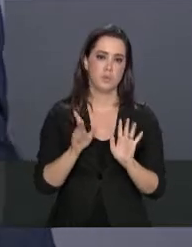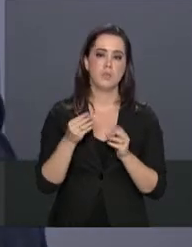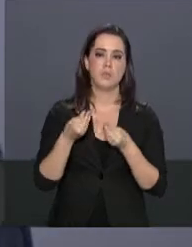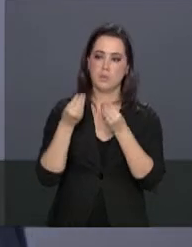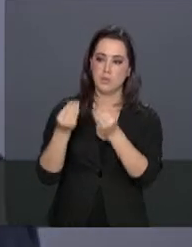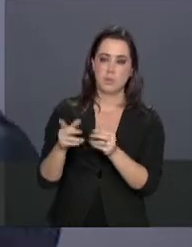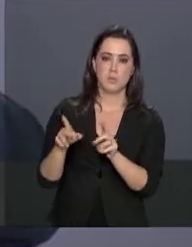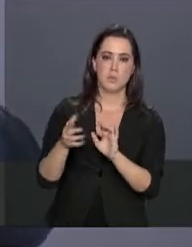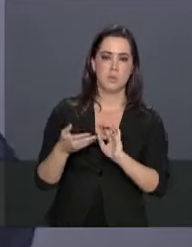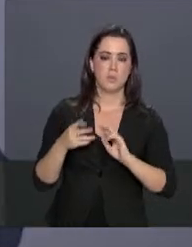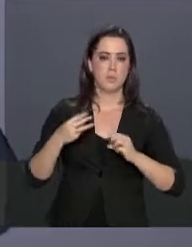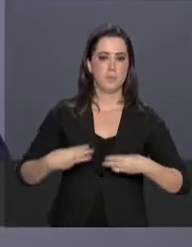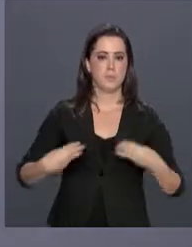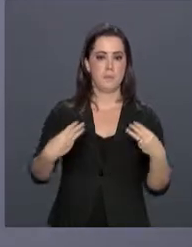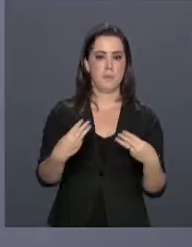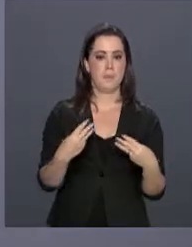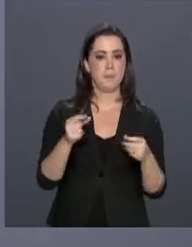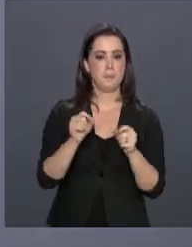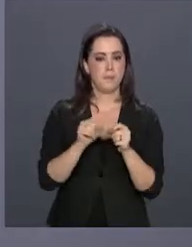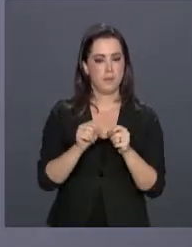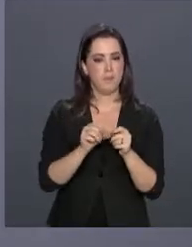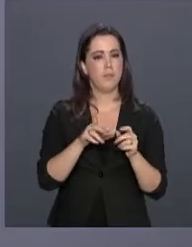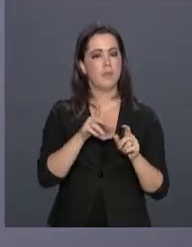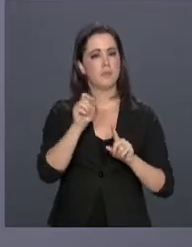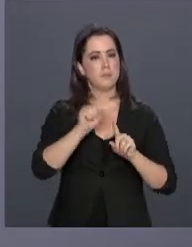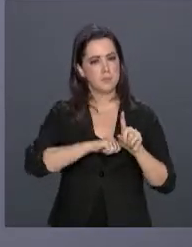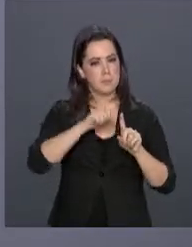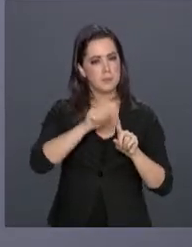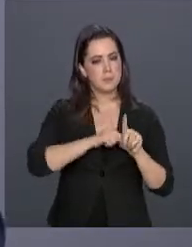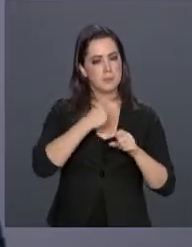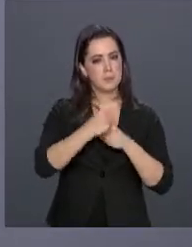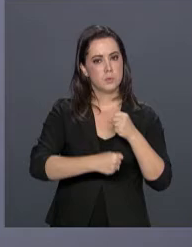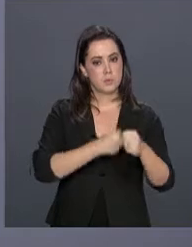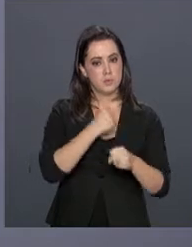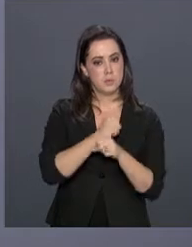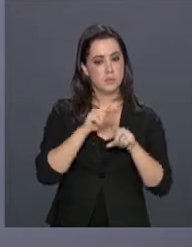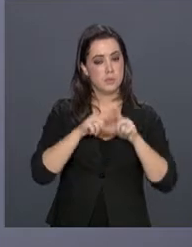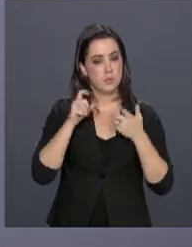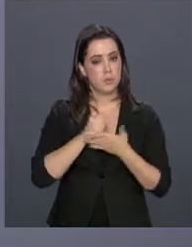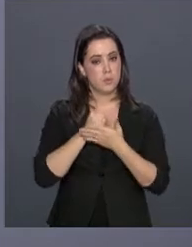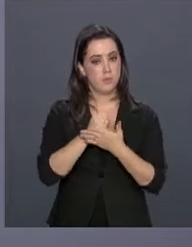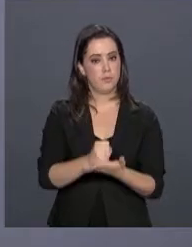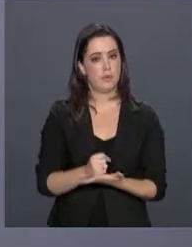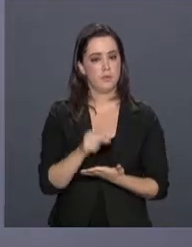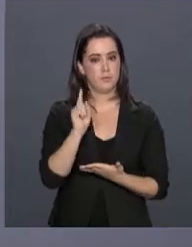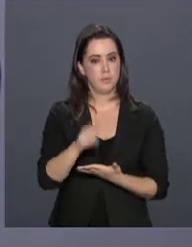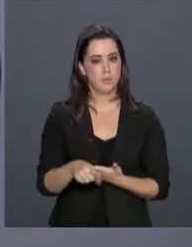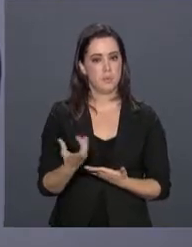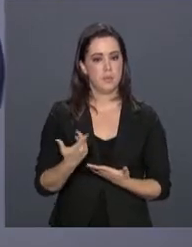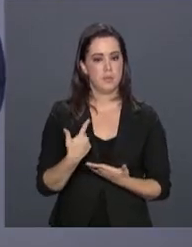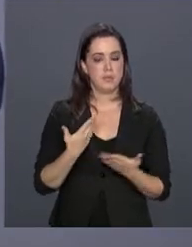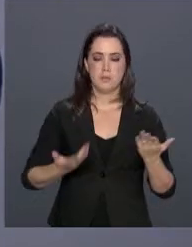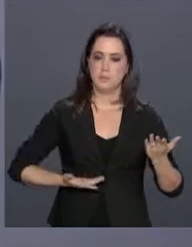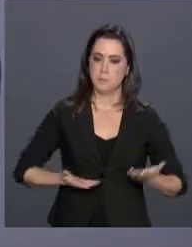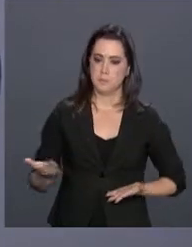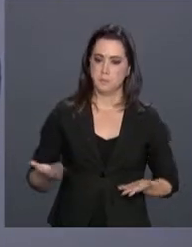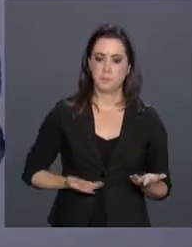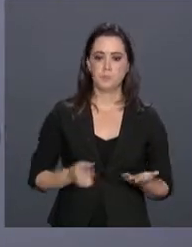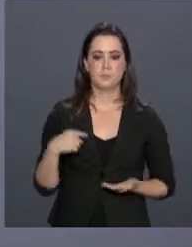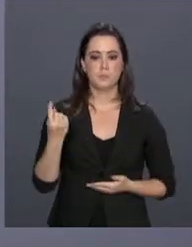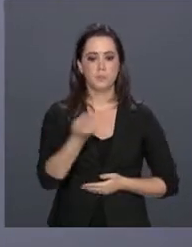Ministério. Isso é feito em alguns meses do ano. Agora, com a disponibilidade deste serviço,